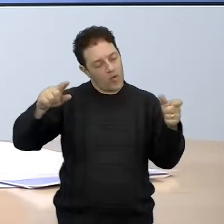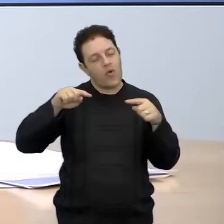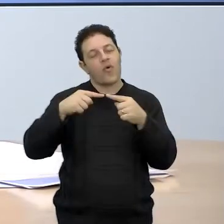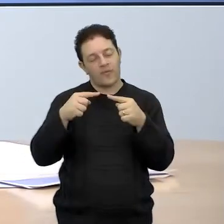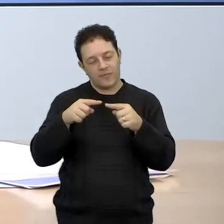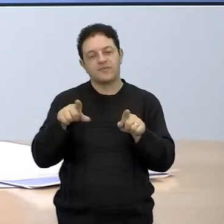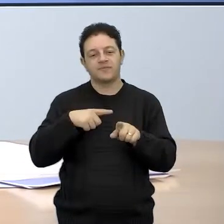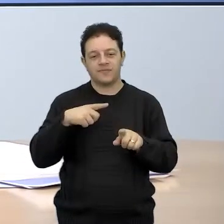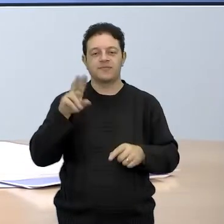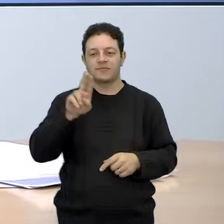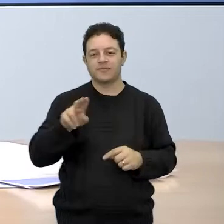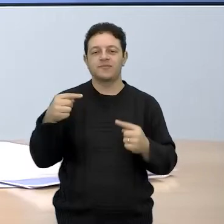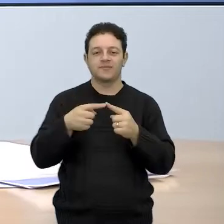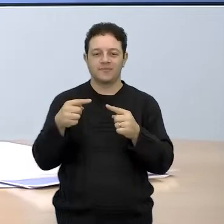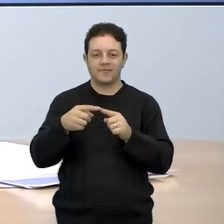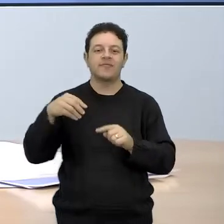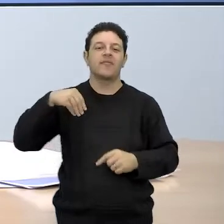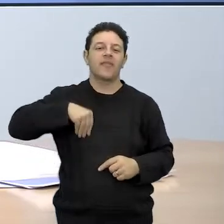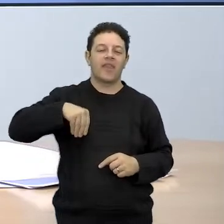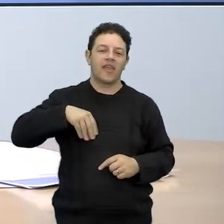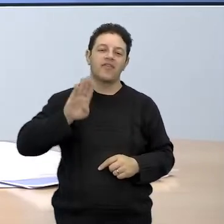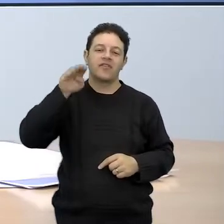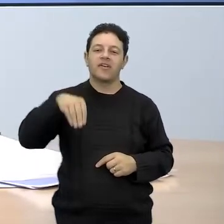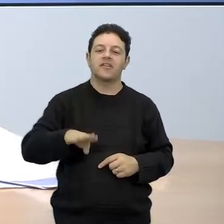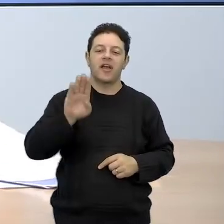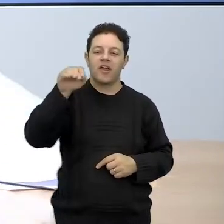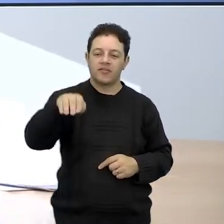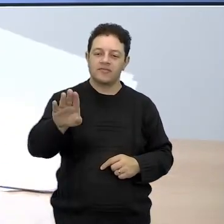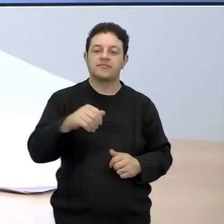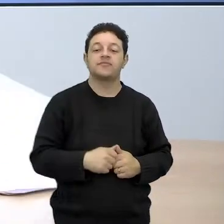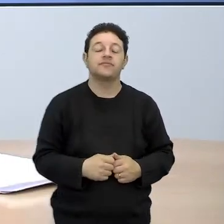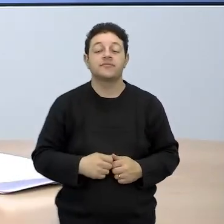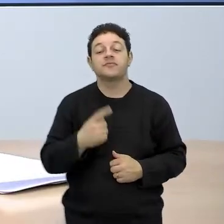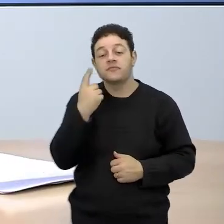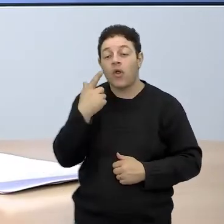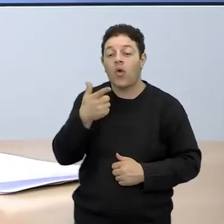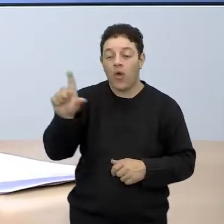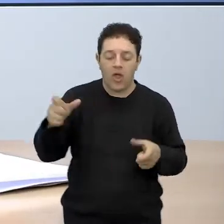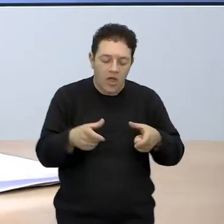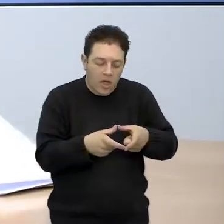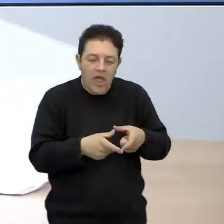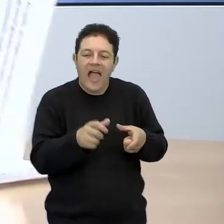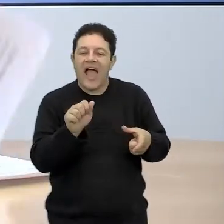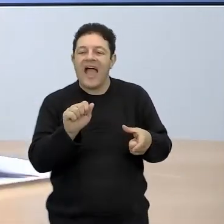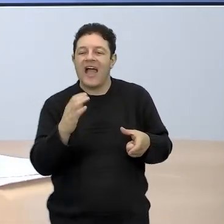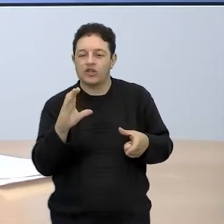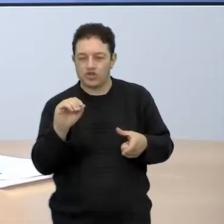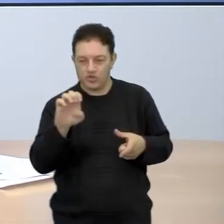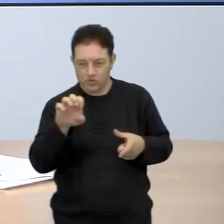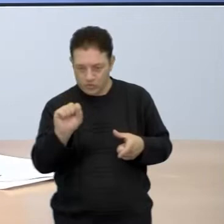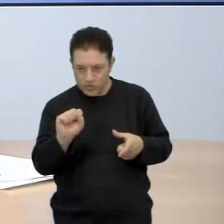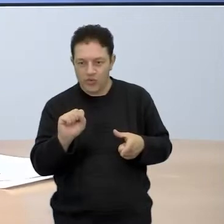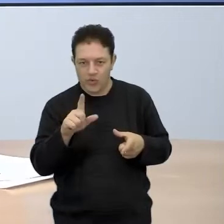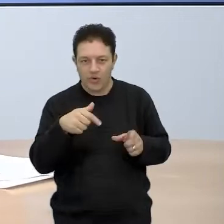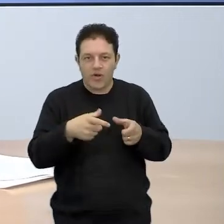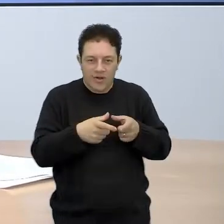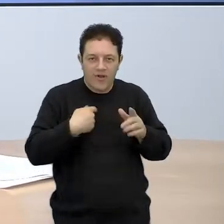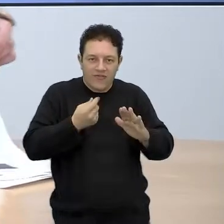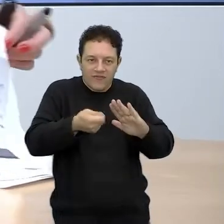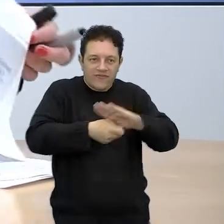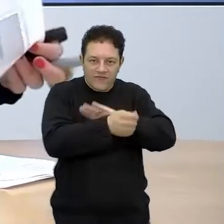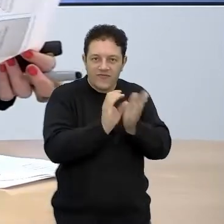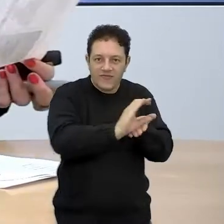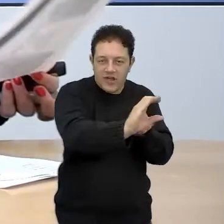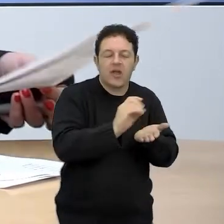quando essa aula tá passando. O mais? Deixa eu ver aqui, tem ações, eu tenho aqui anotadinho o que tem mais de